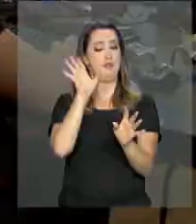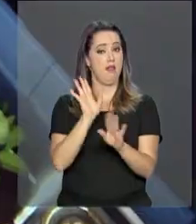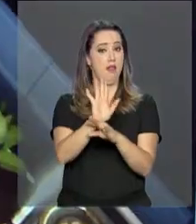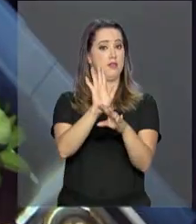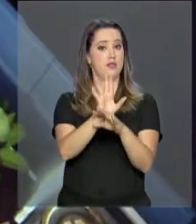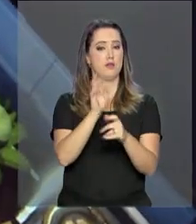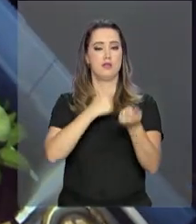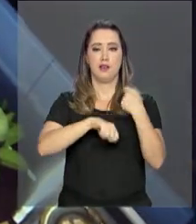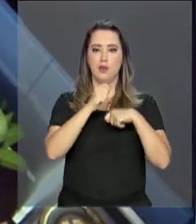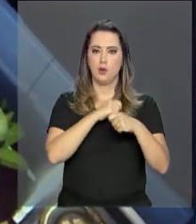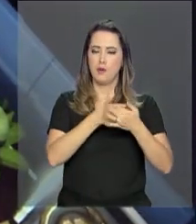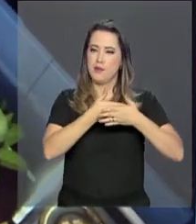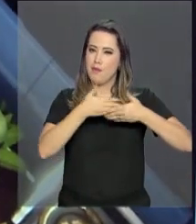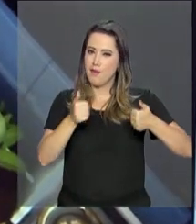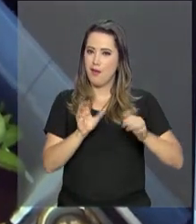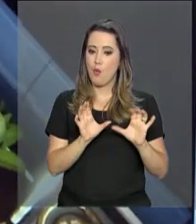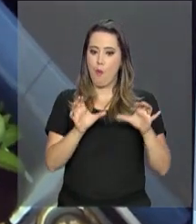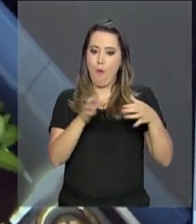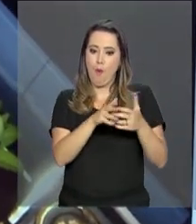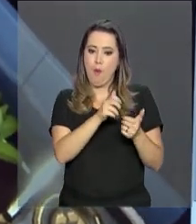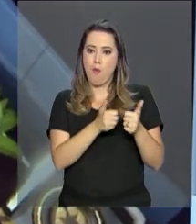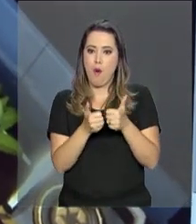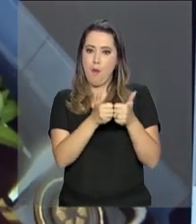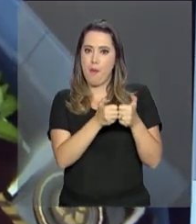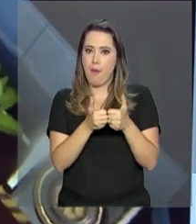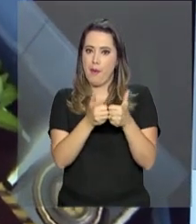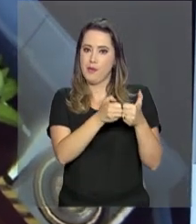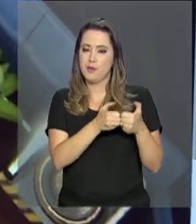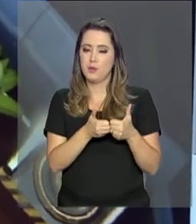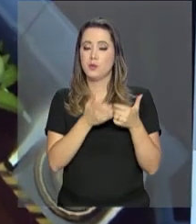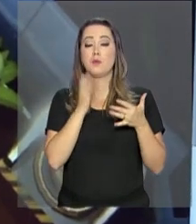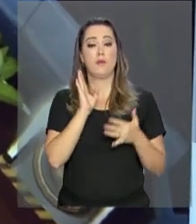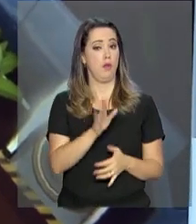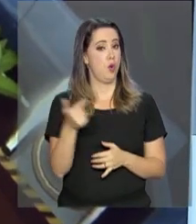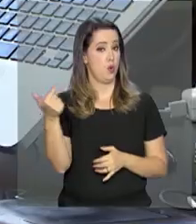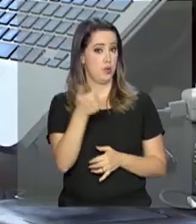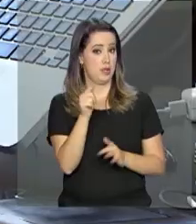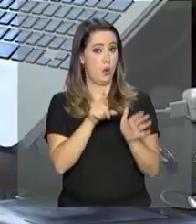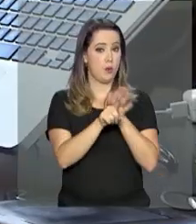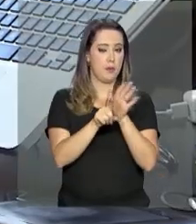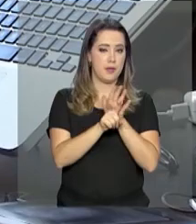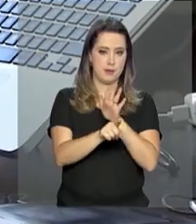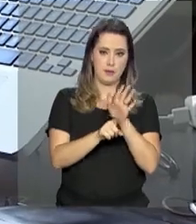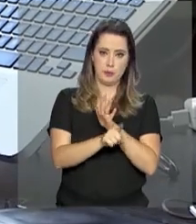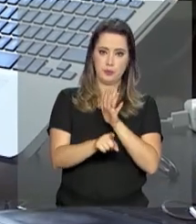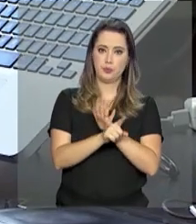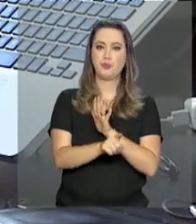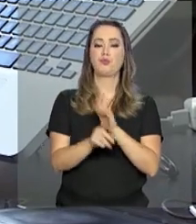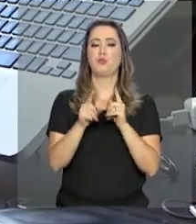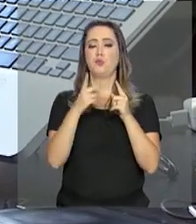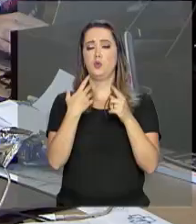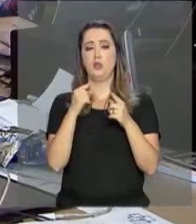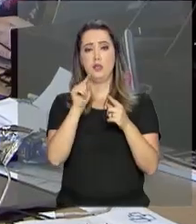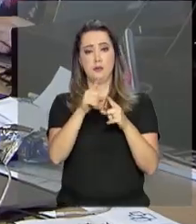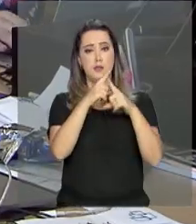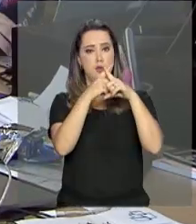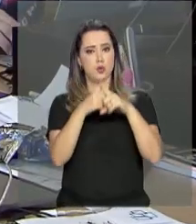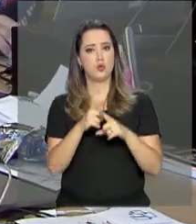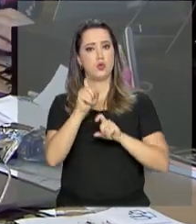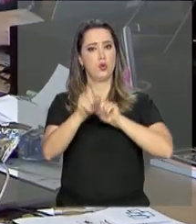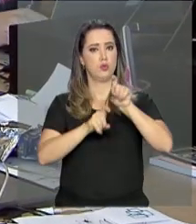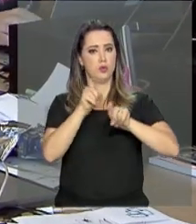economia. É a área dos games. De acordo com o segundo censo da indústria brasileira de jogos digitais, são